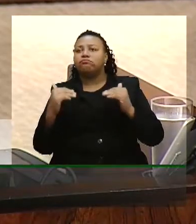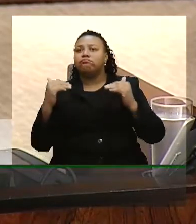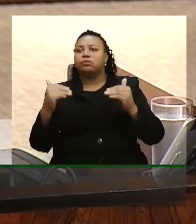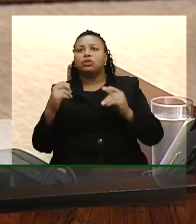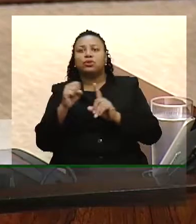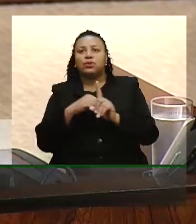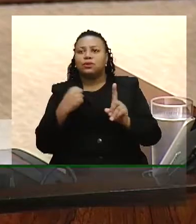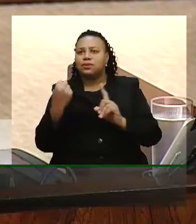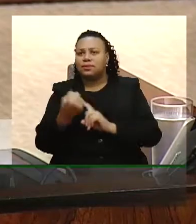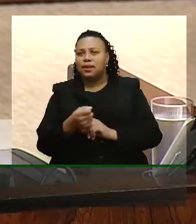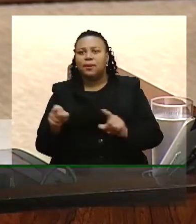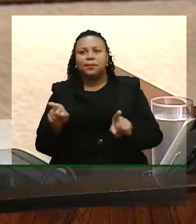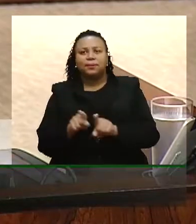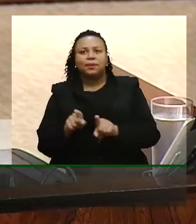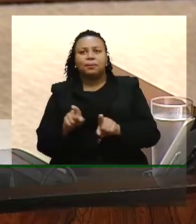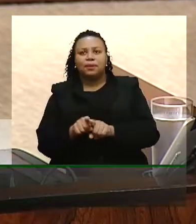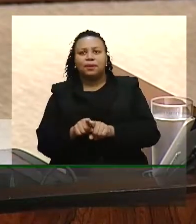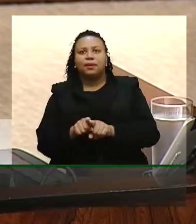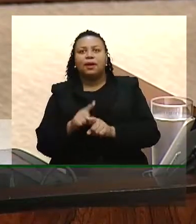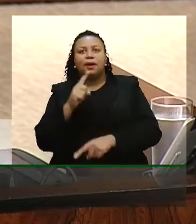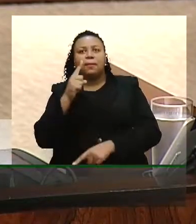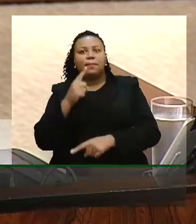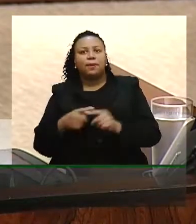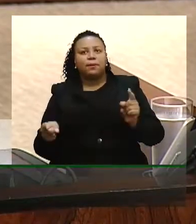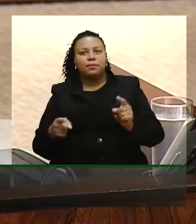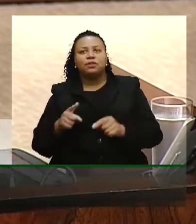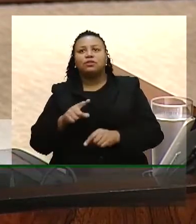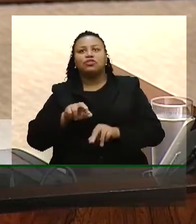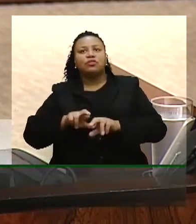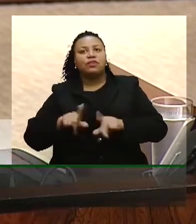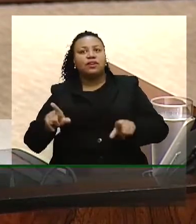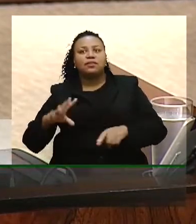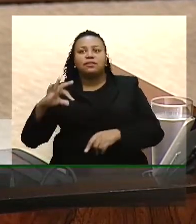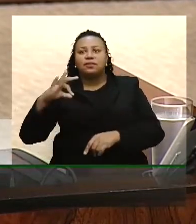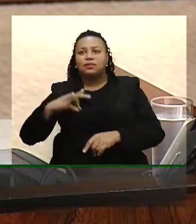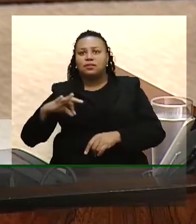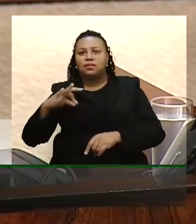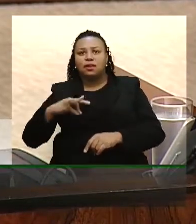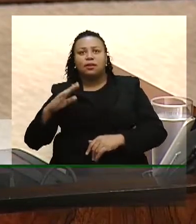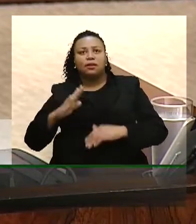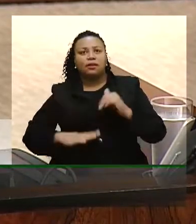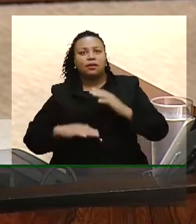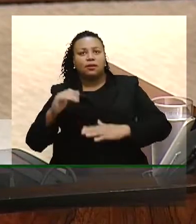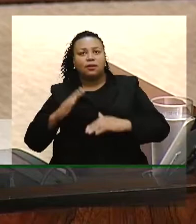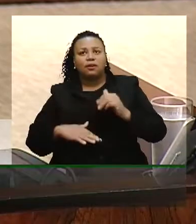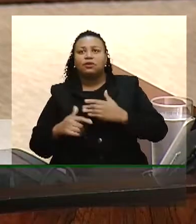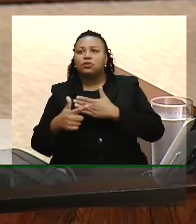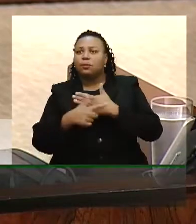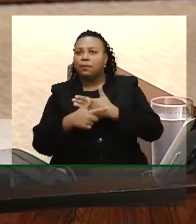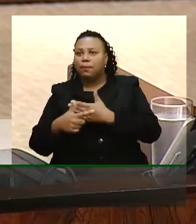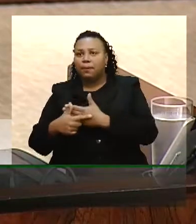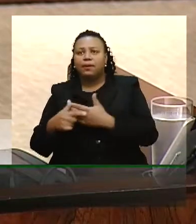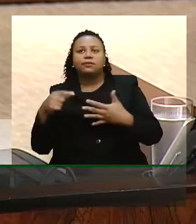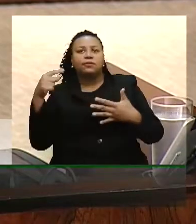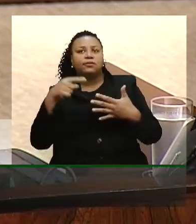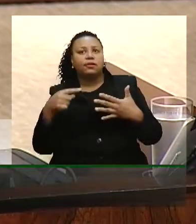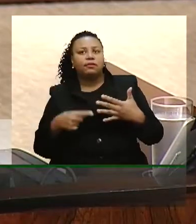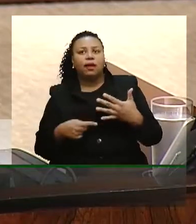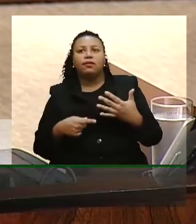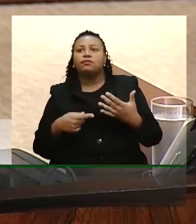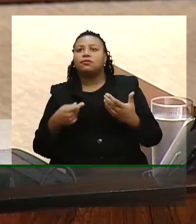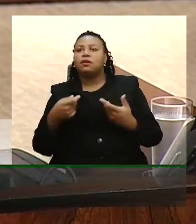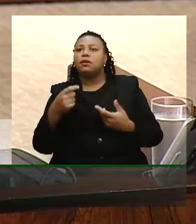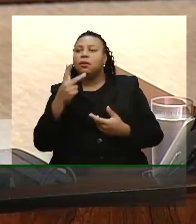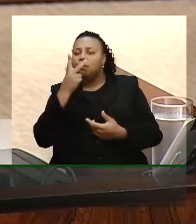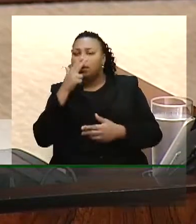também contraria a proibição de diferença de salários, de exercício, de funções e de critérios de admissão